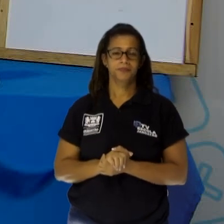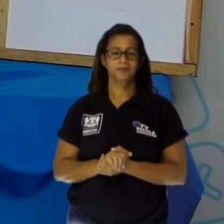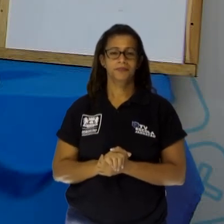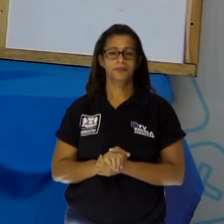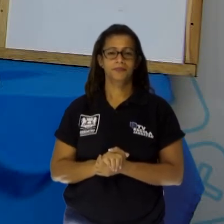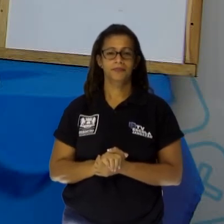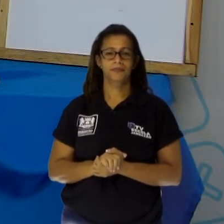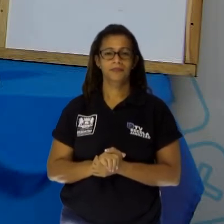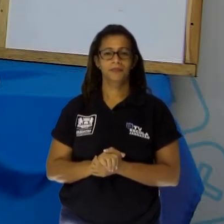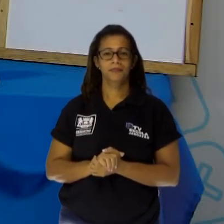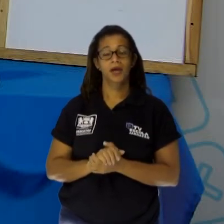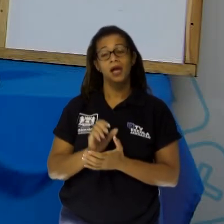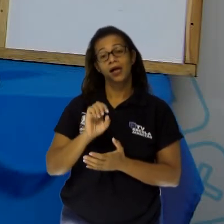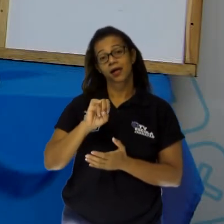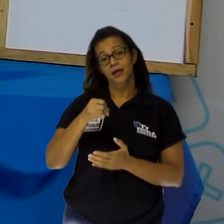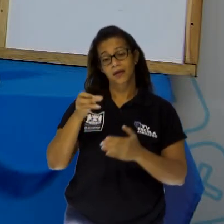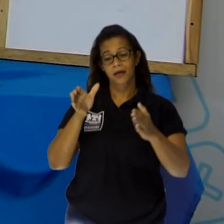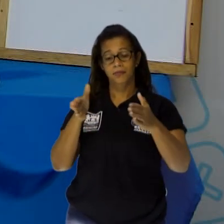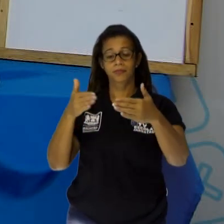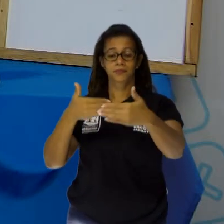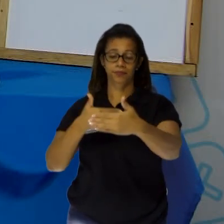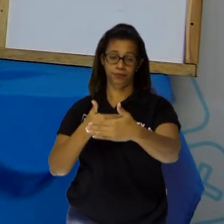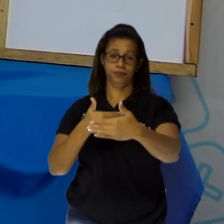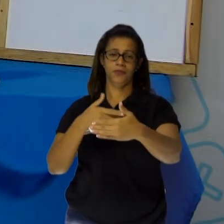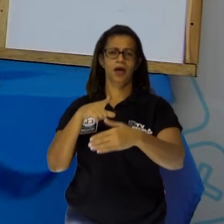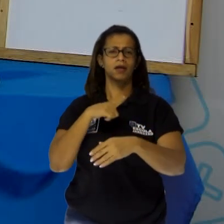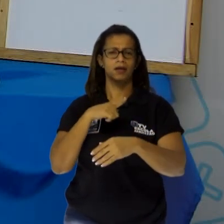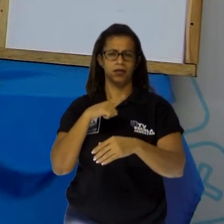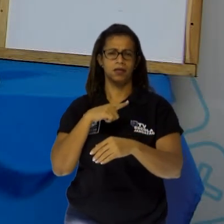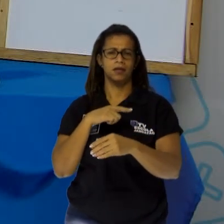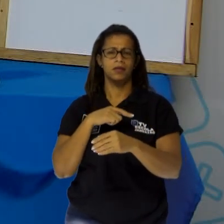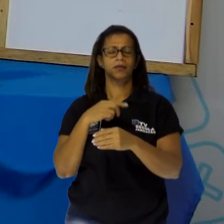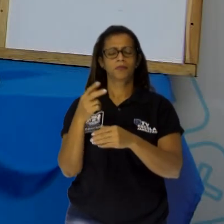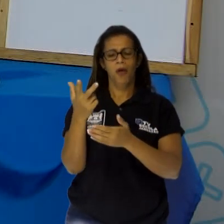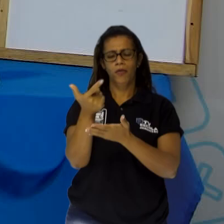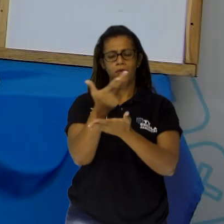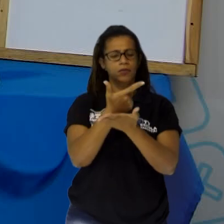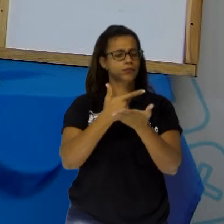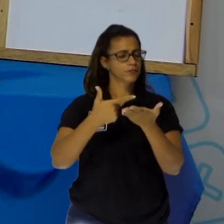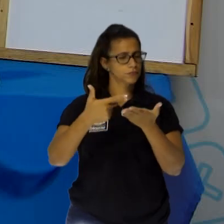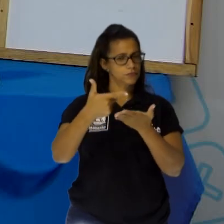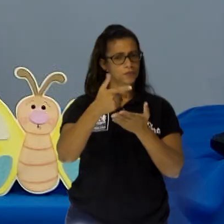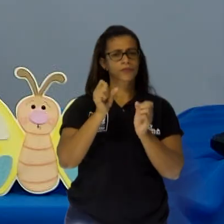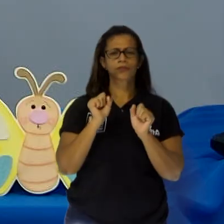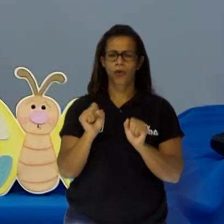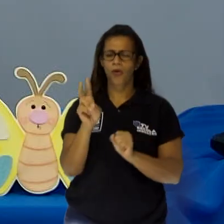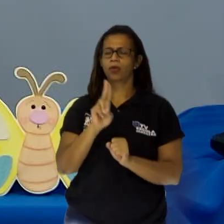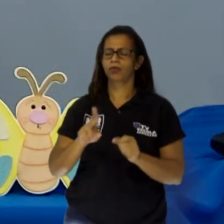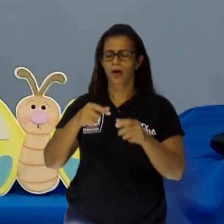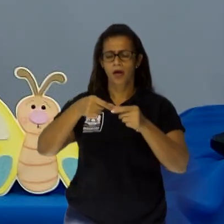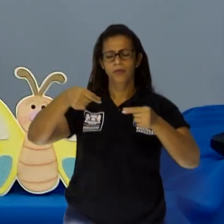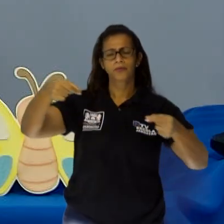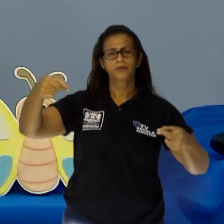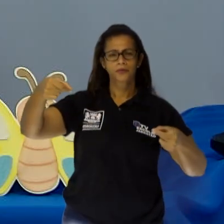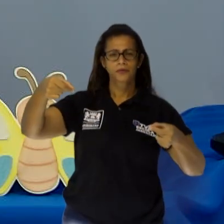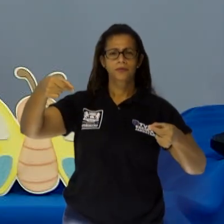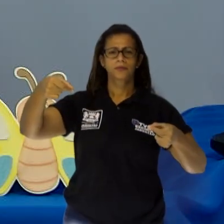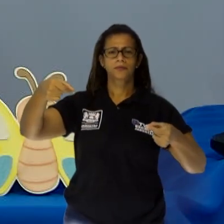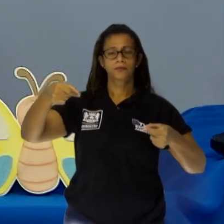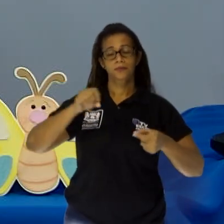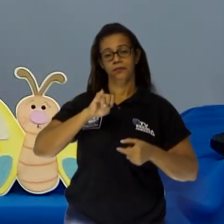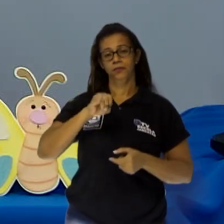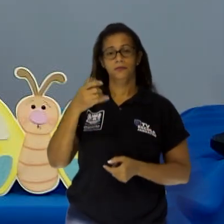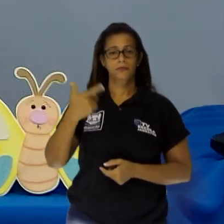caixa tenha muitos desenhos, é legal você usar também fitas adesivas. Caso não tenha, como a minha aqui, olha, bem simples,